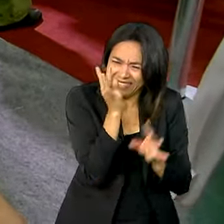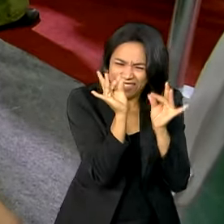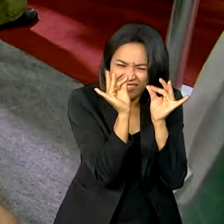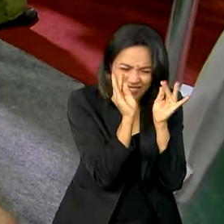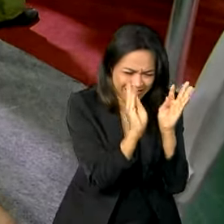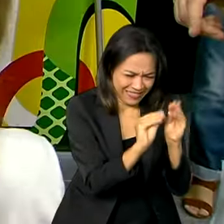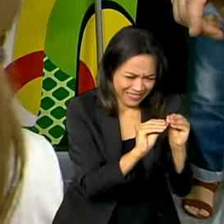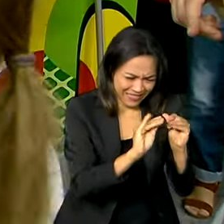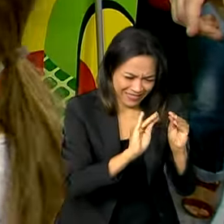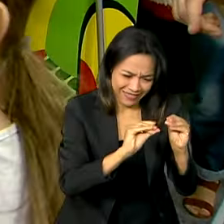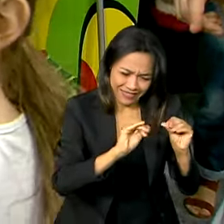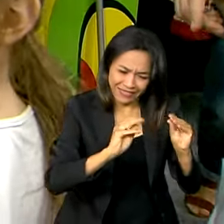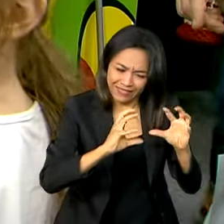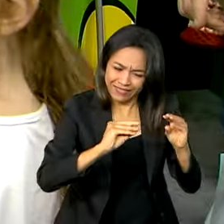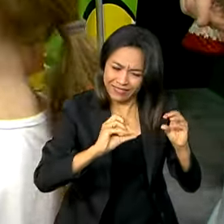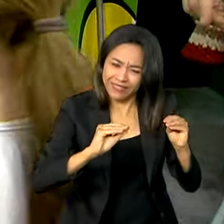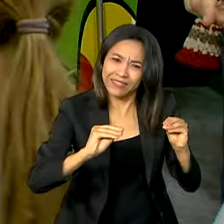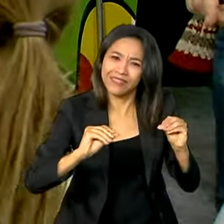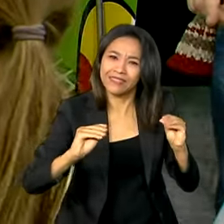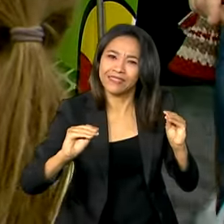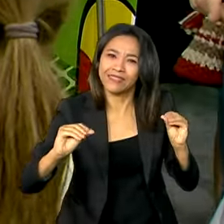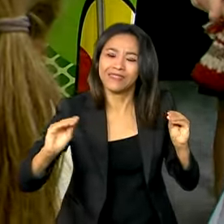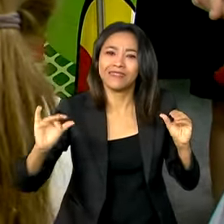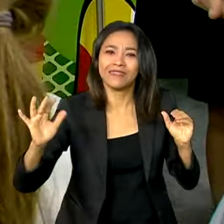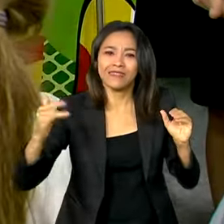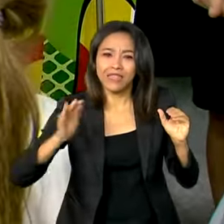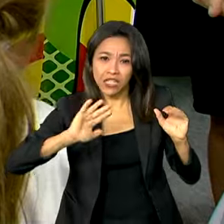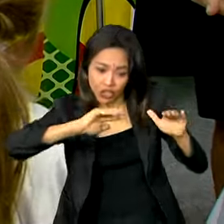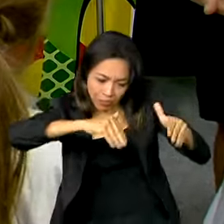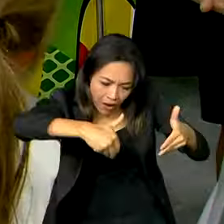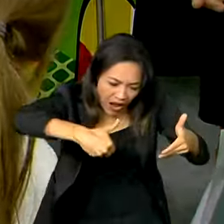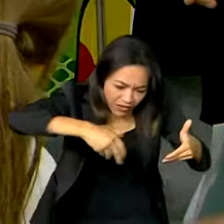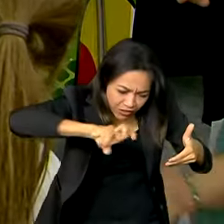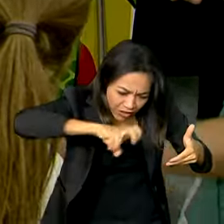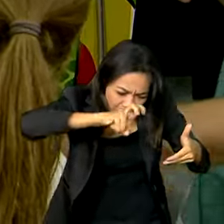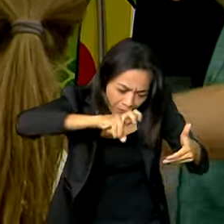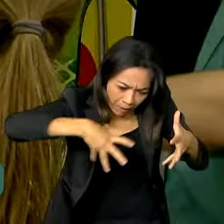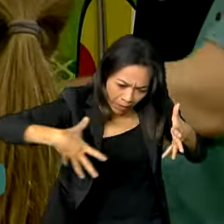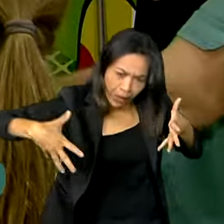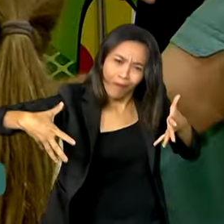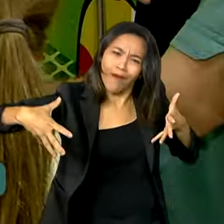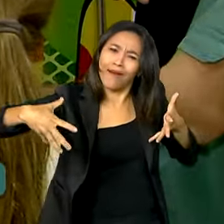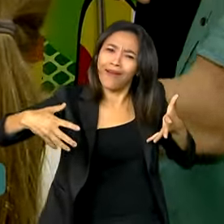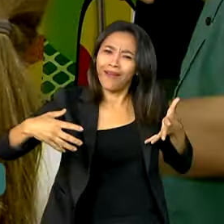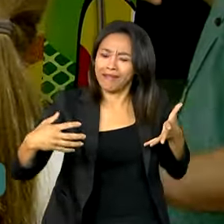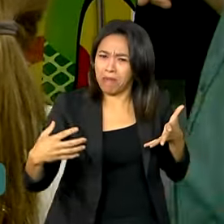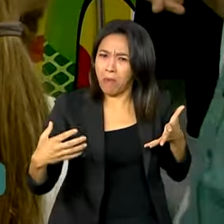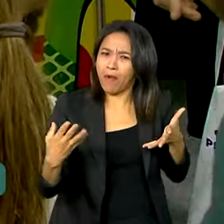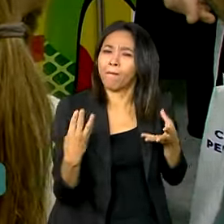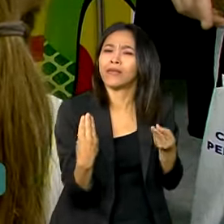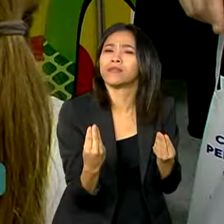escamas dela, que a parte de baixo é maior, e ela é macia ao mesmo